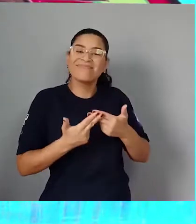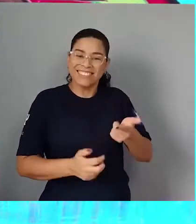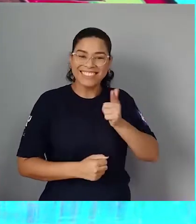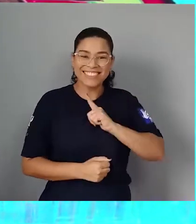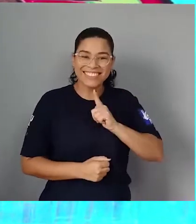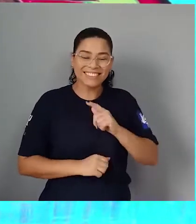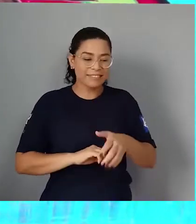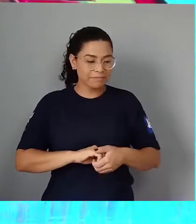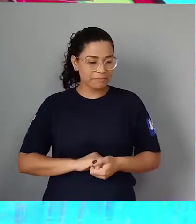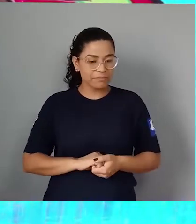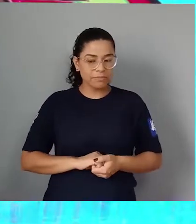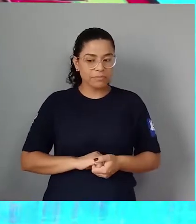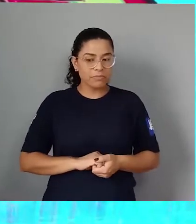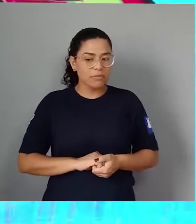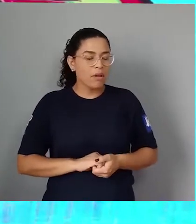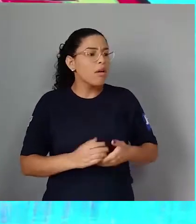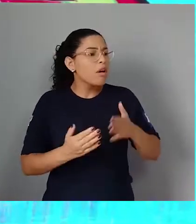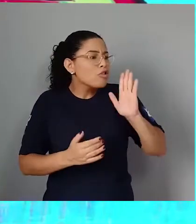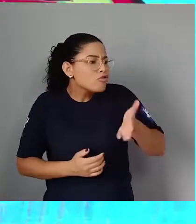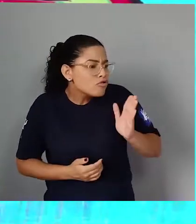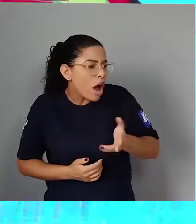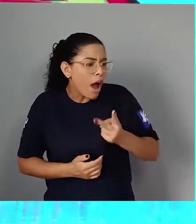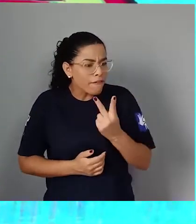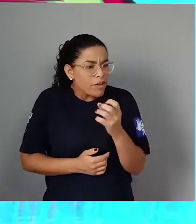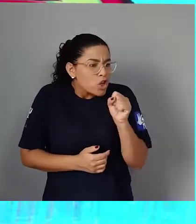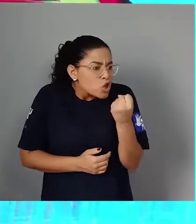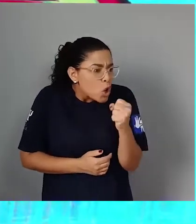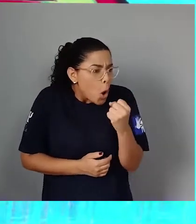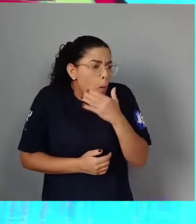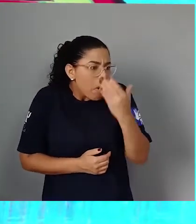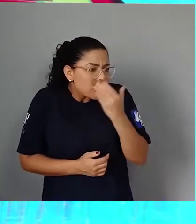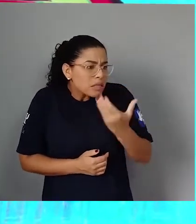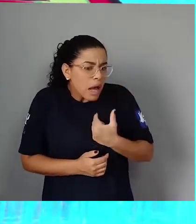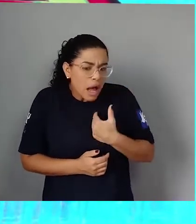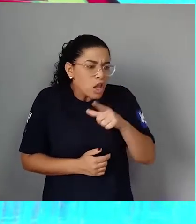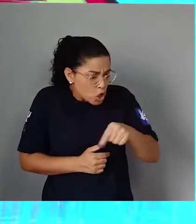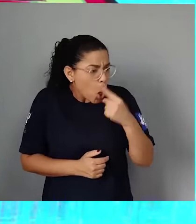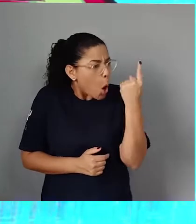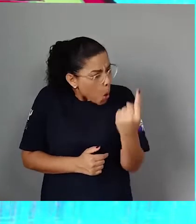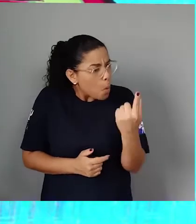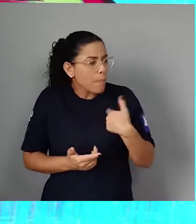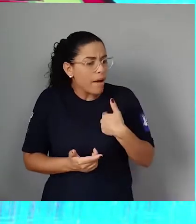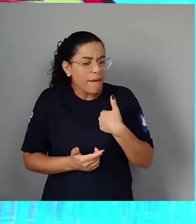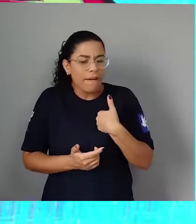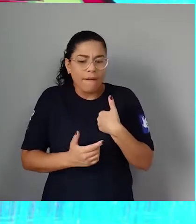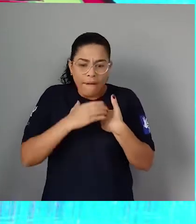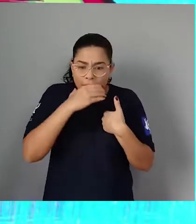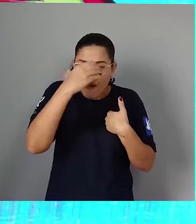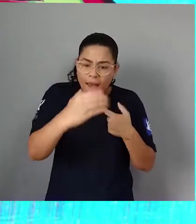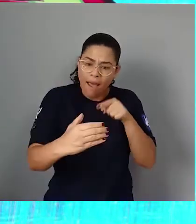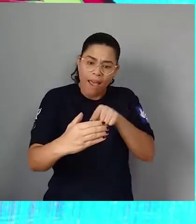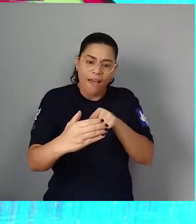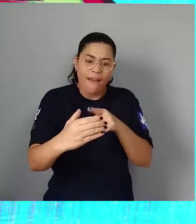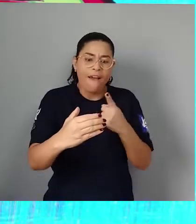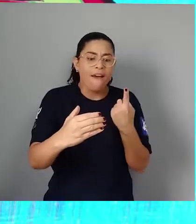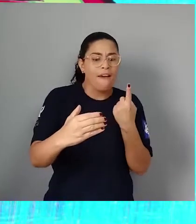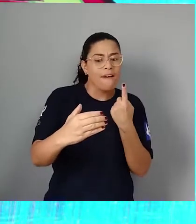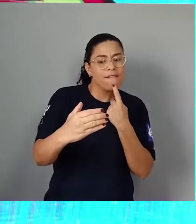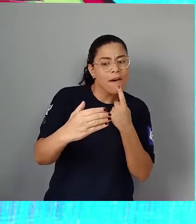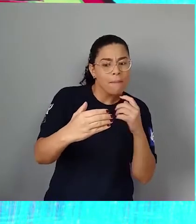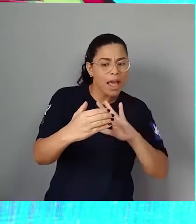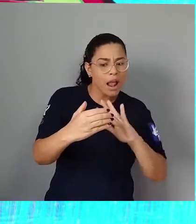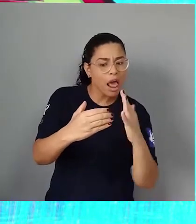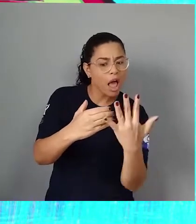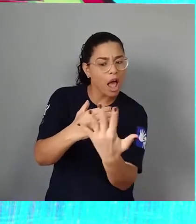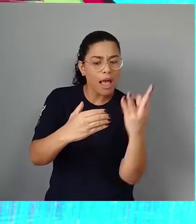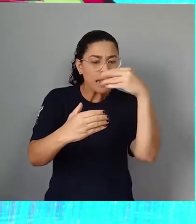caridade! Passamos por 28 maçãs! Fica com essa, ó Vermelha por fora Branca por dentro Sementes